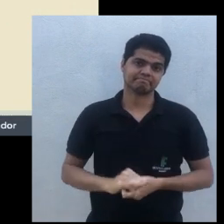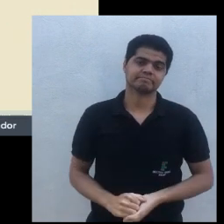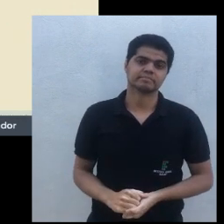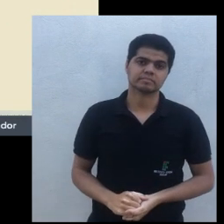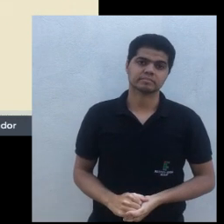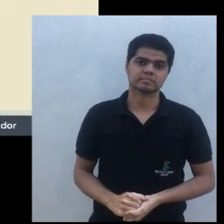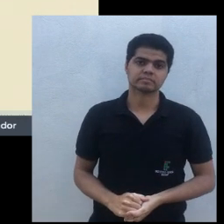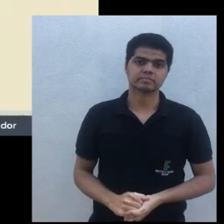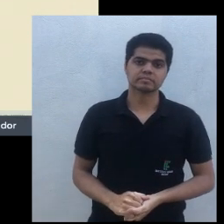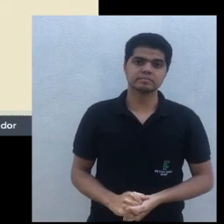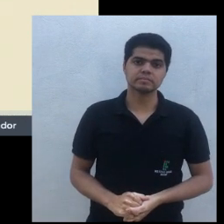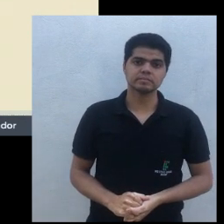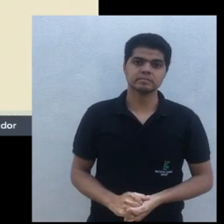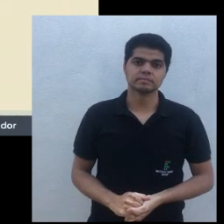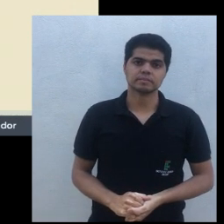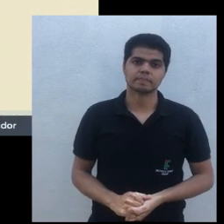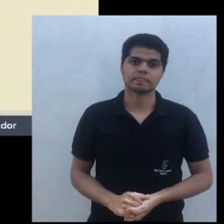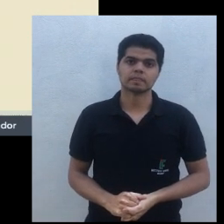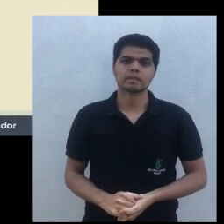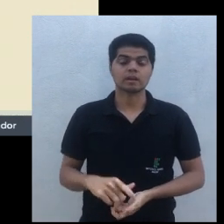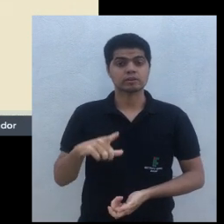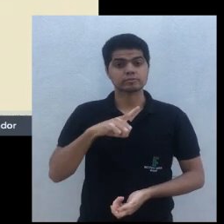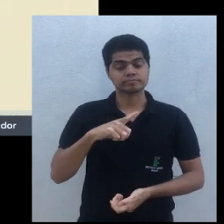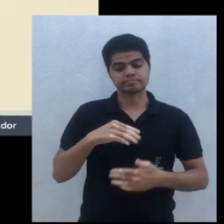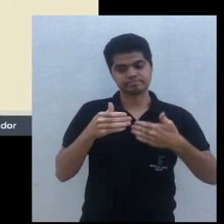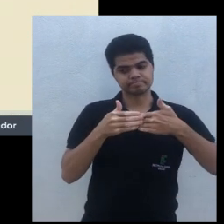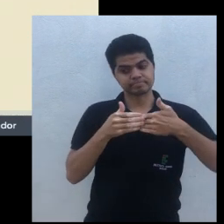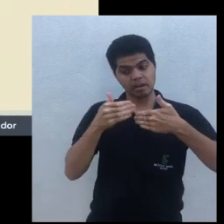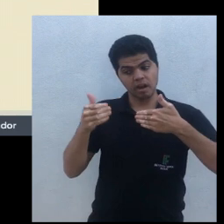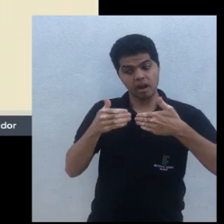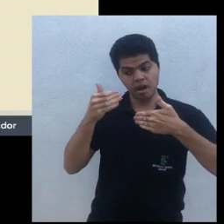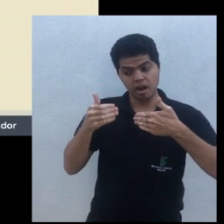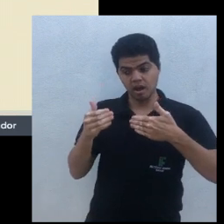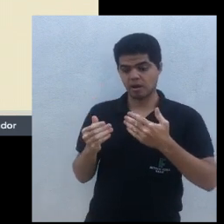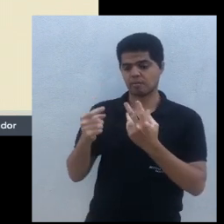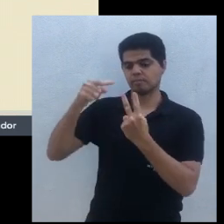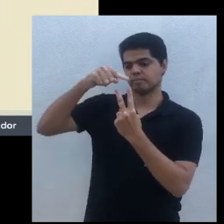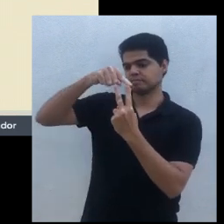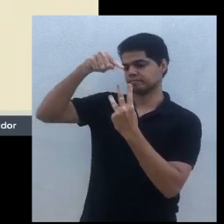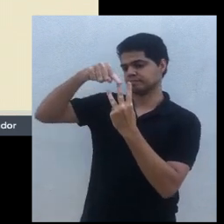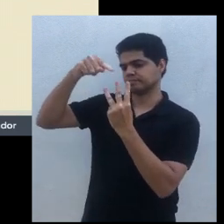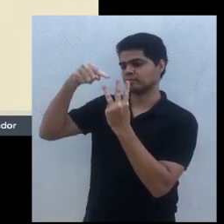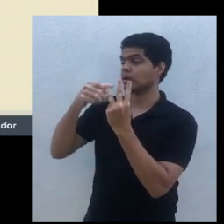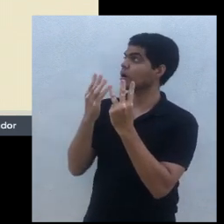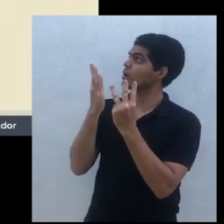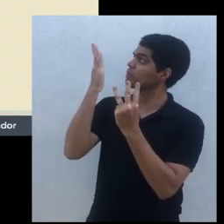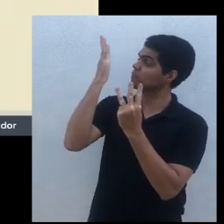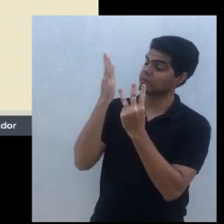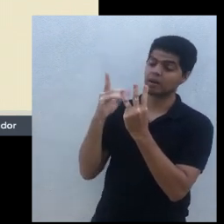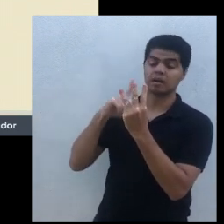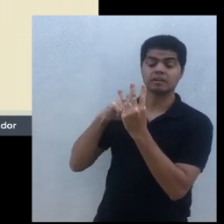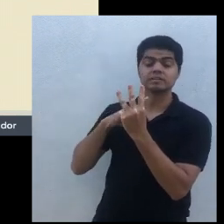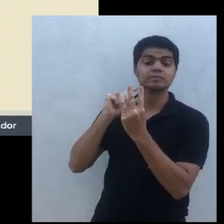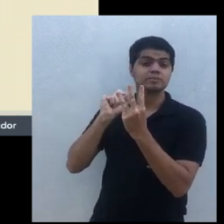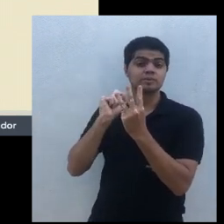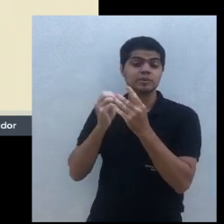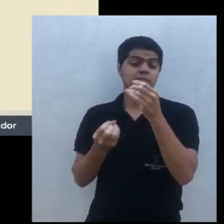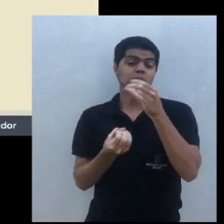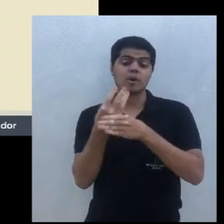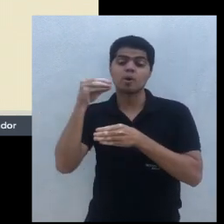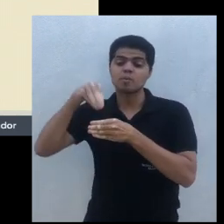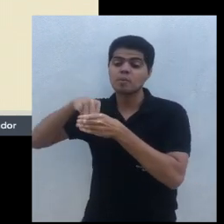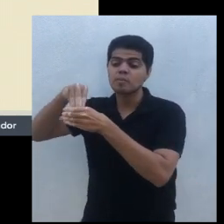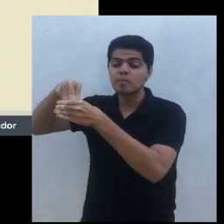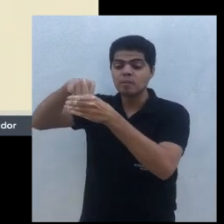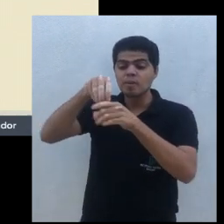Aí, você tem aí, em cada fase dessa do SAF, você vai ter cultivos. então, você